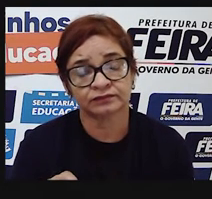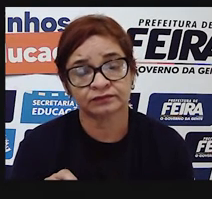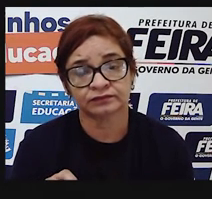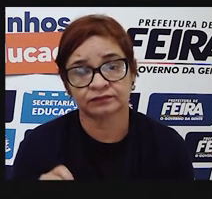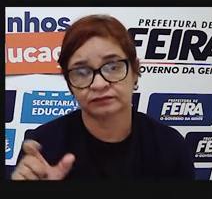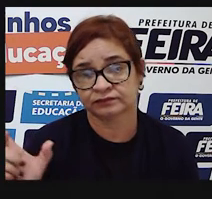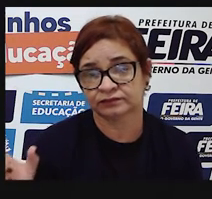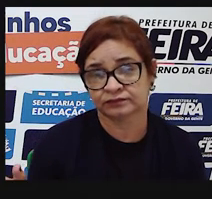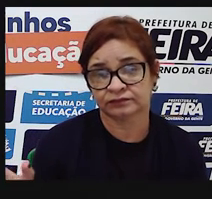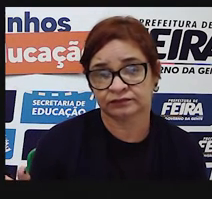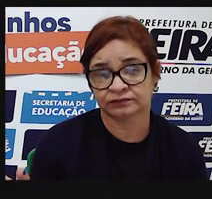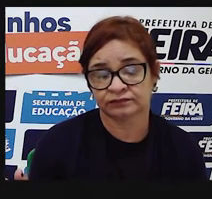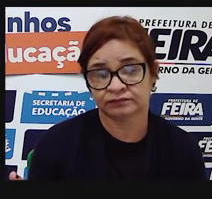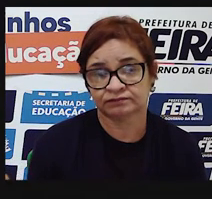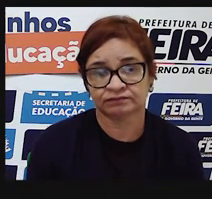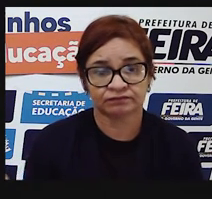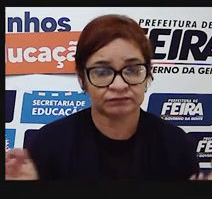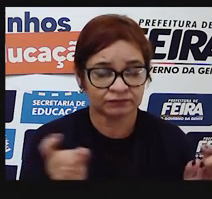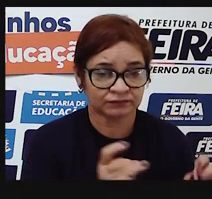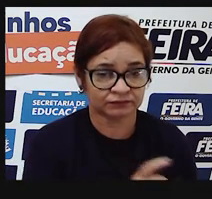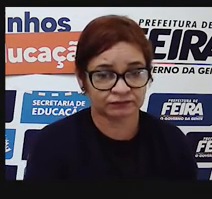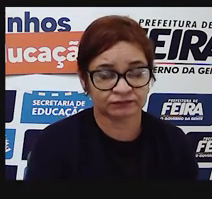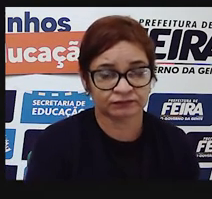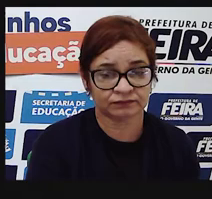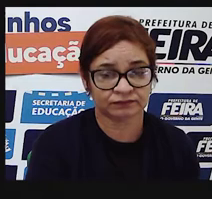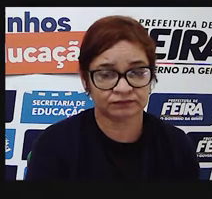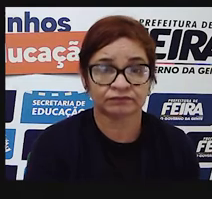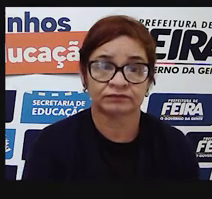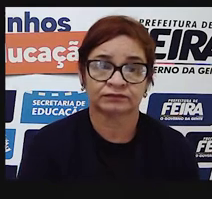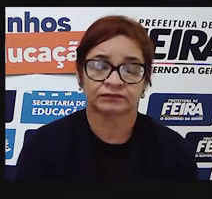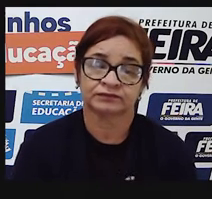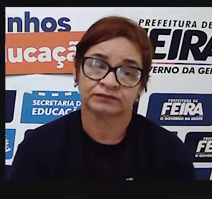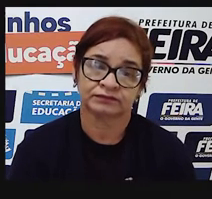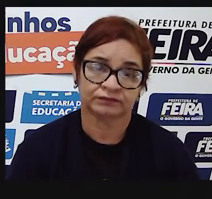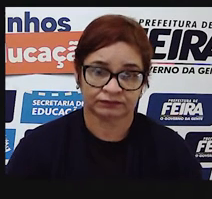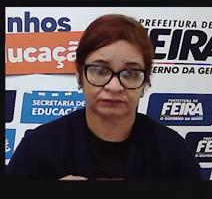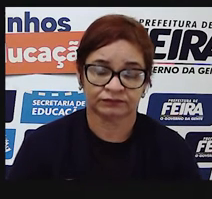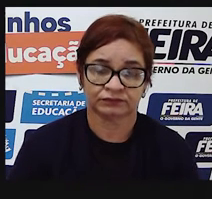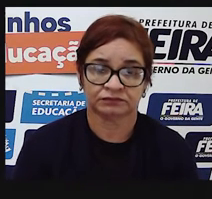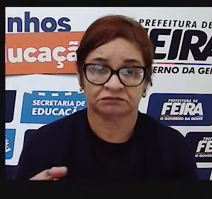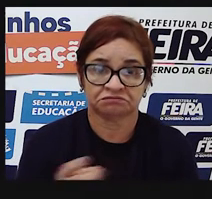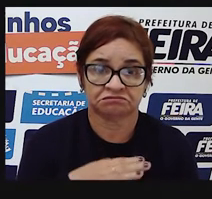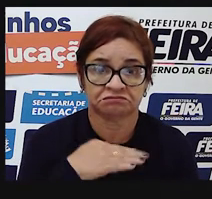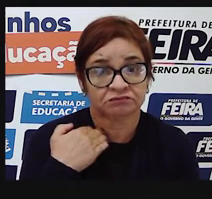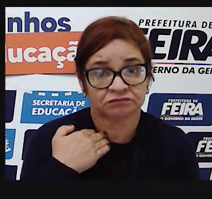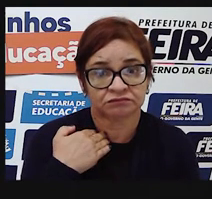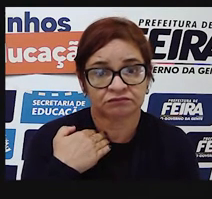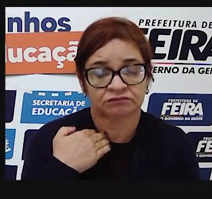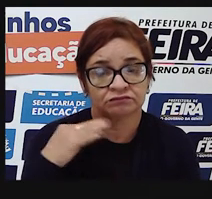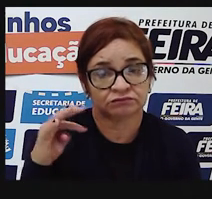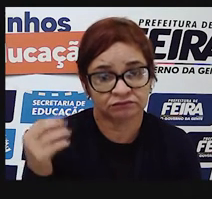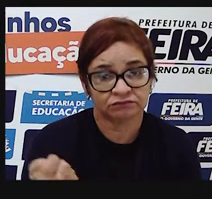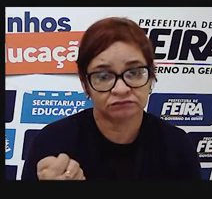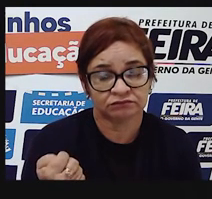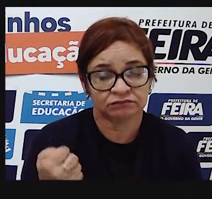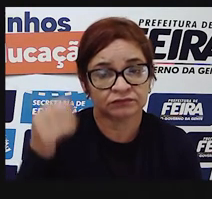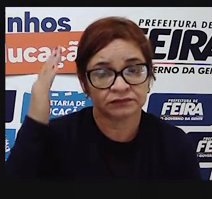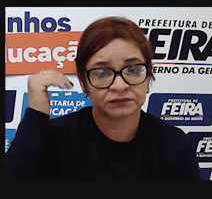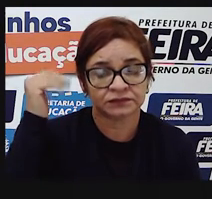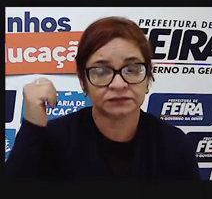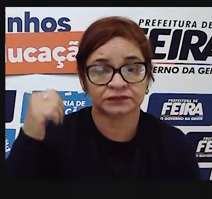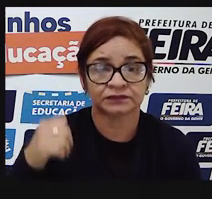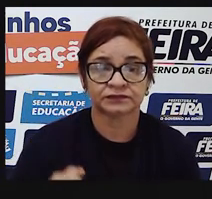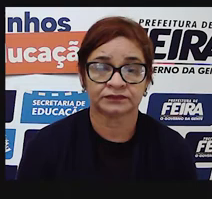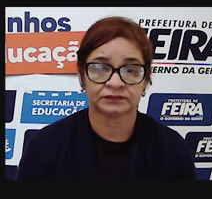quadro, o ponto final da nossa vida. Então, a pontuação, ela utilizada fora do texto,